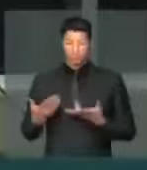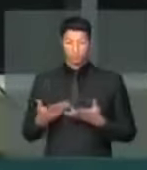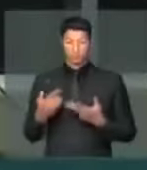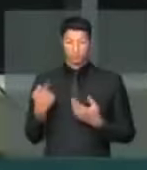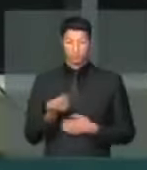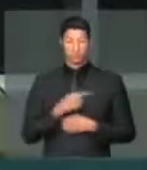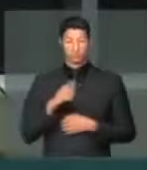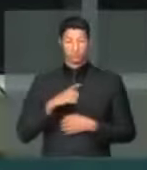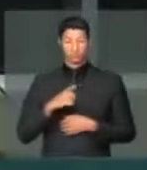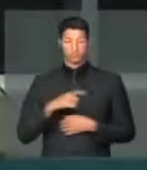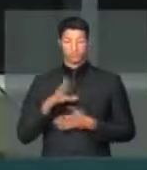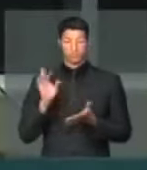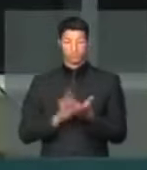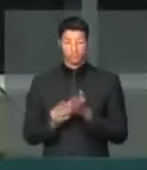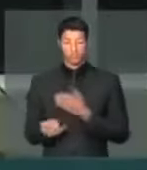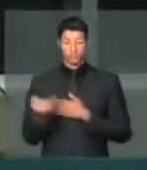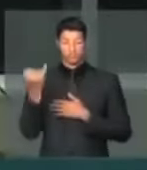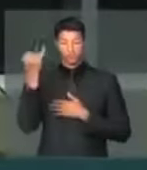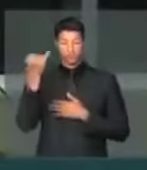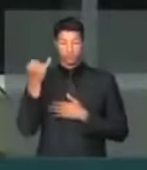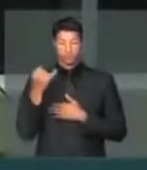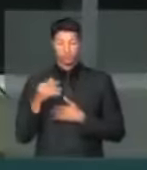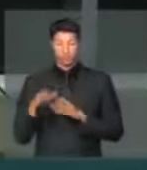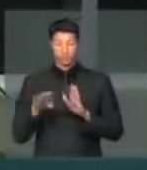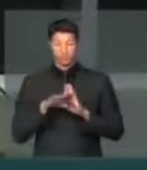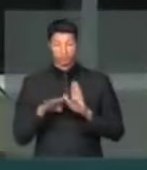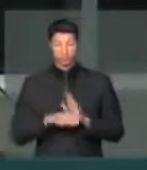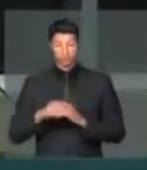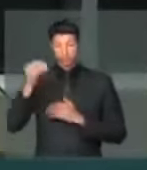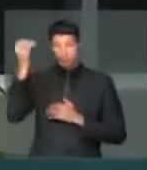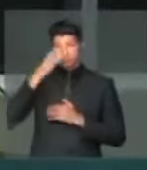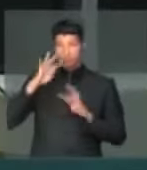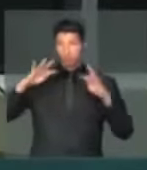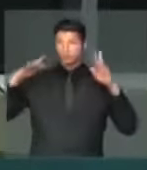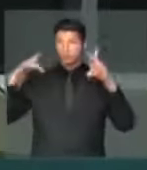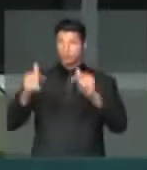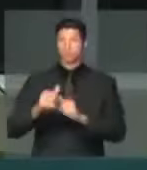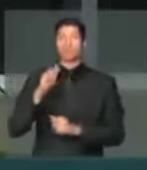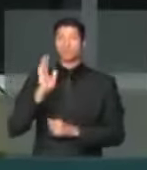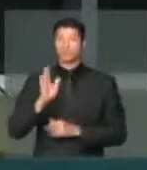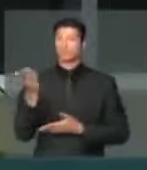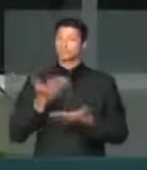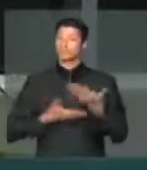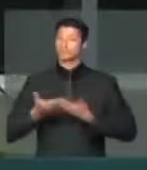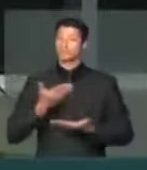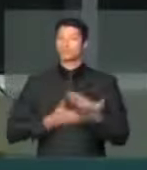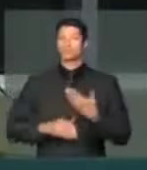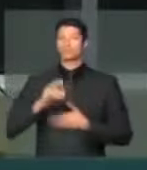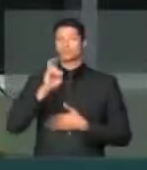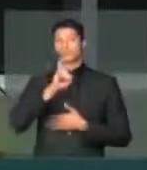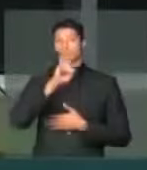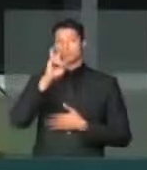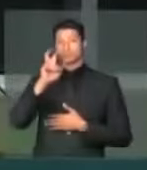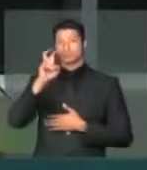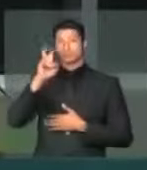Nós temos um fato importantíssimo, o programa de Luz para Todos, que já atendeu 550